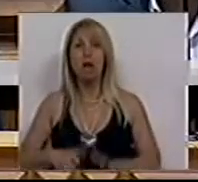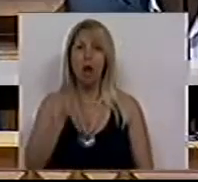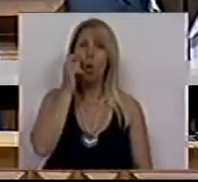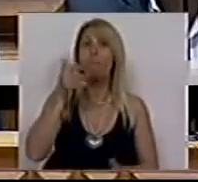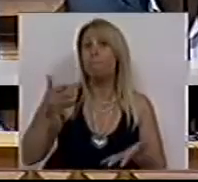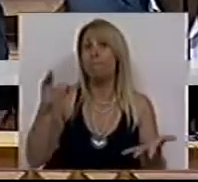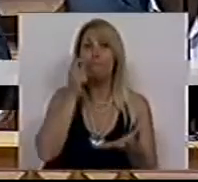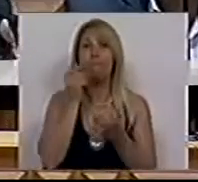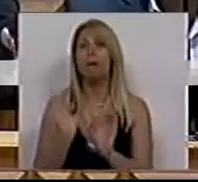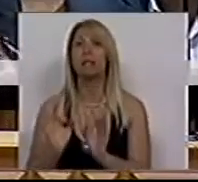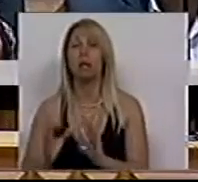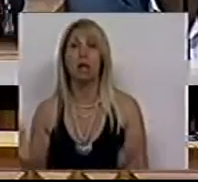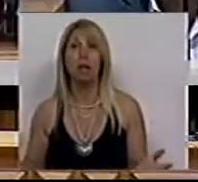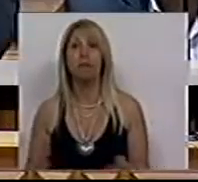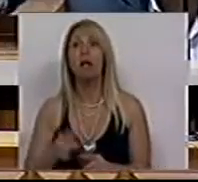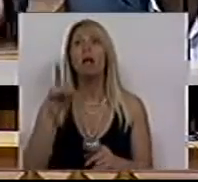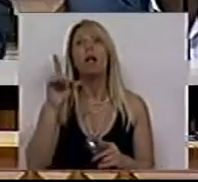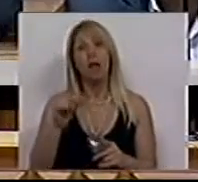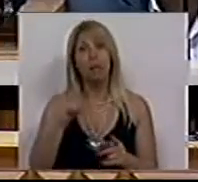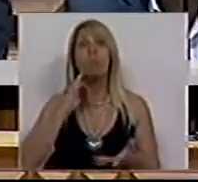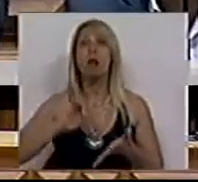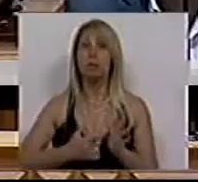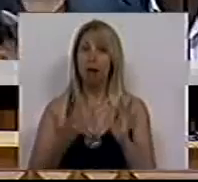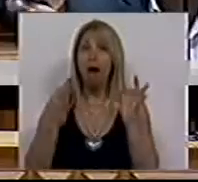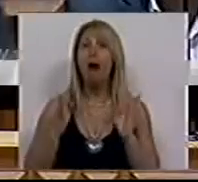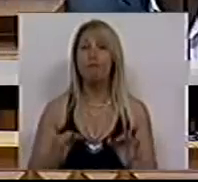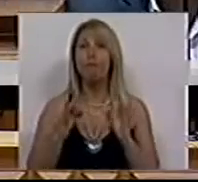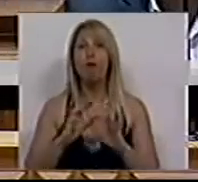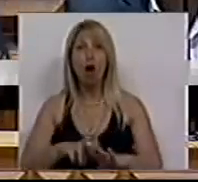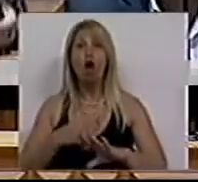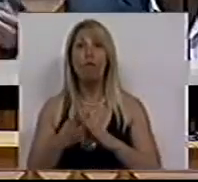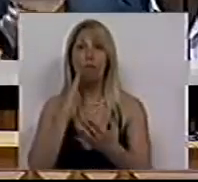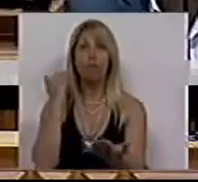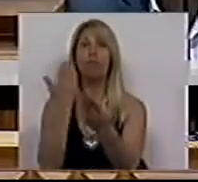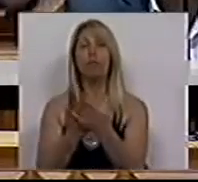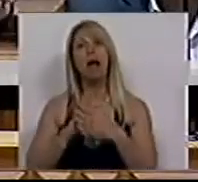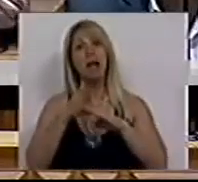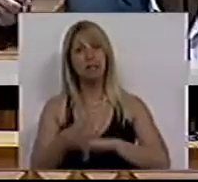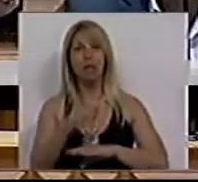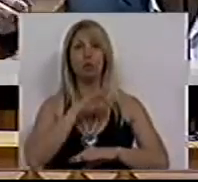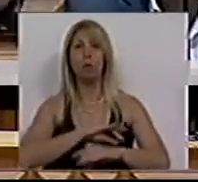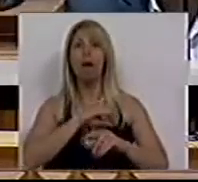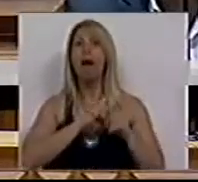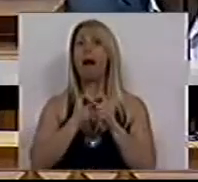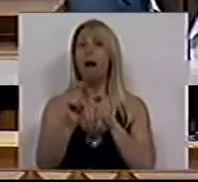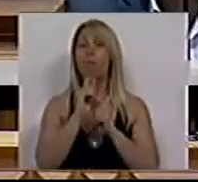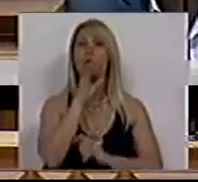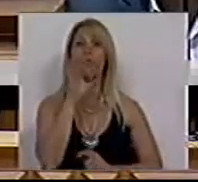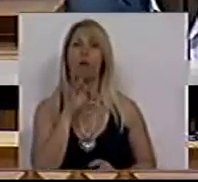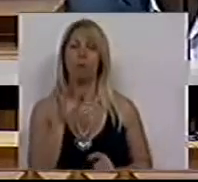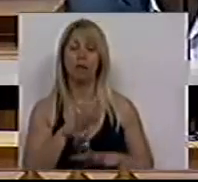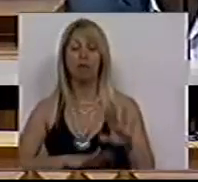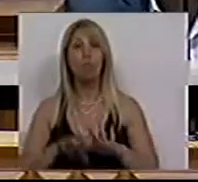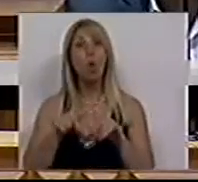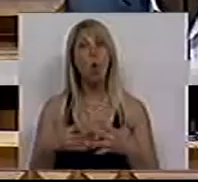paternidade e à inevitabilidade de reforçar o acesso ao abono de família. E fazemos hoje quando o vosso